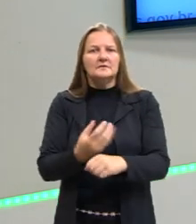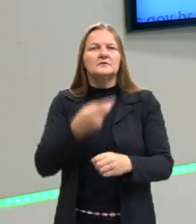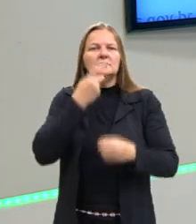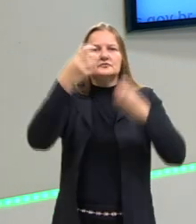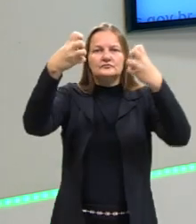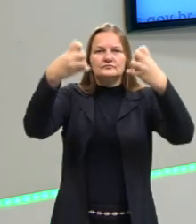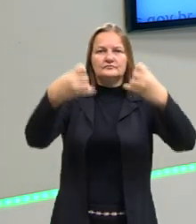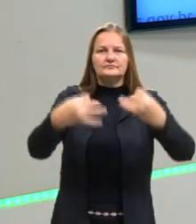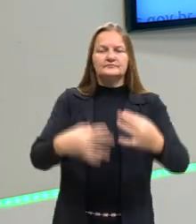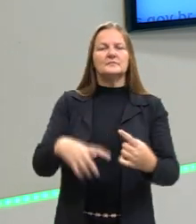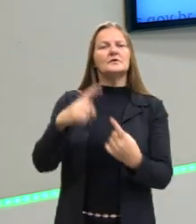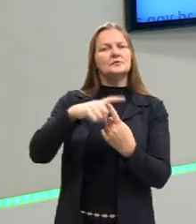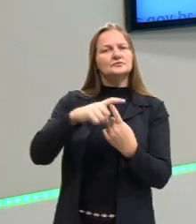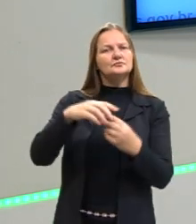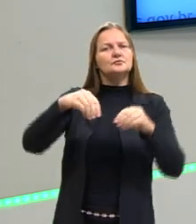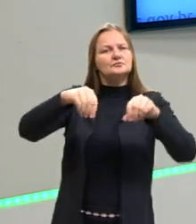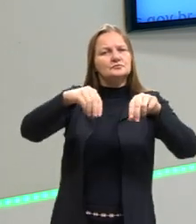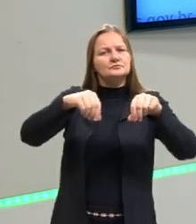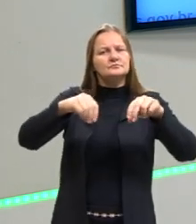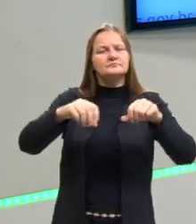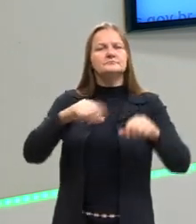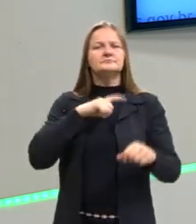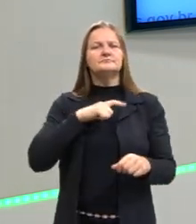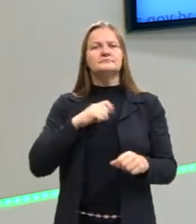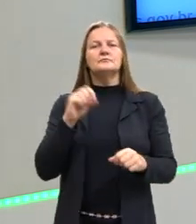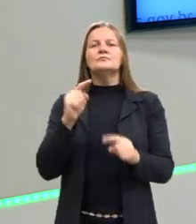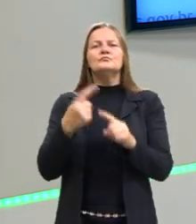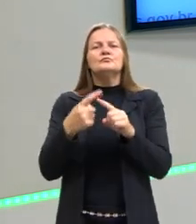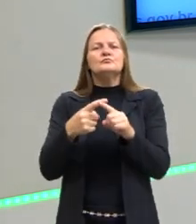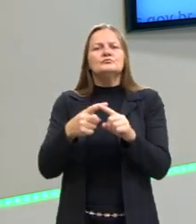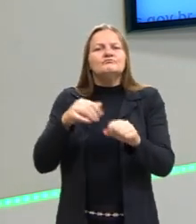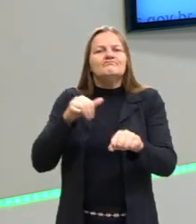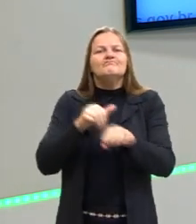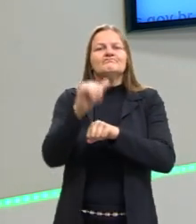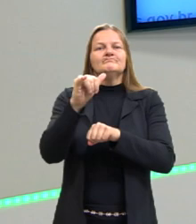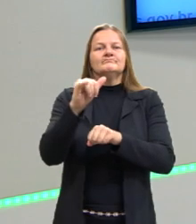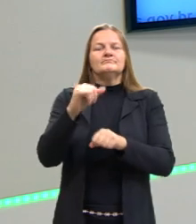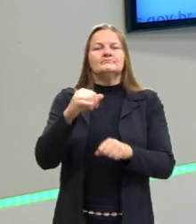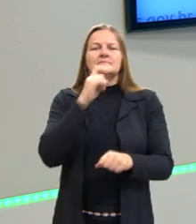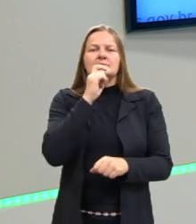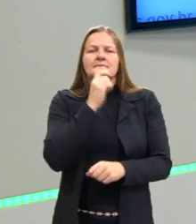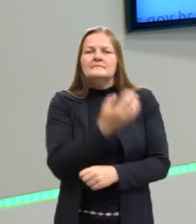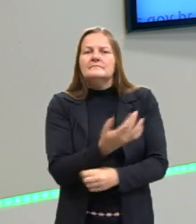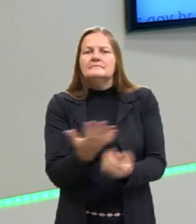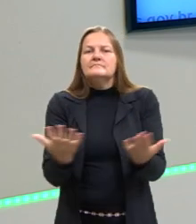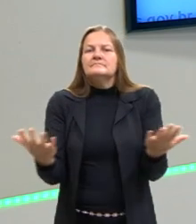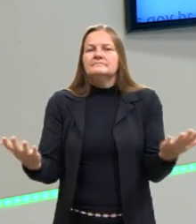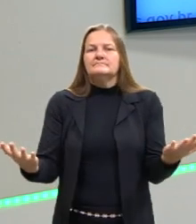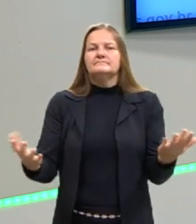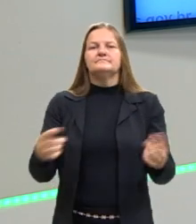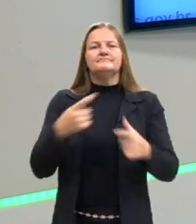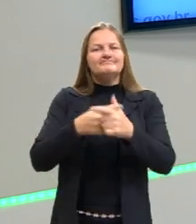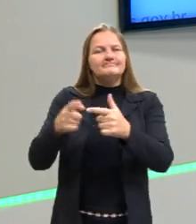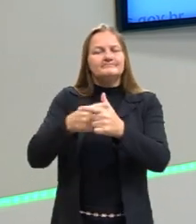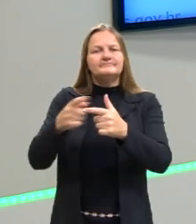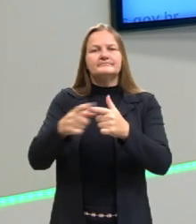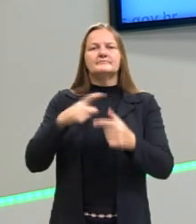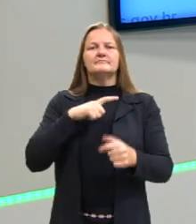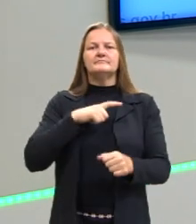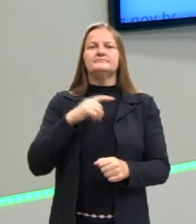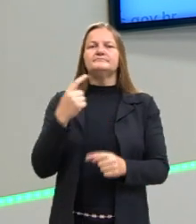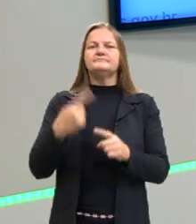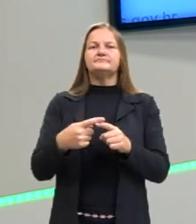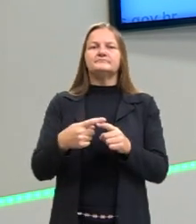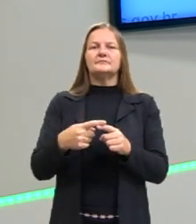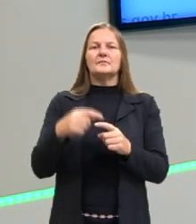vocês, o tipo de substância que é causadora desses problemas ambientais, a maioria dos problemas, é causada